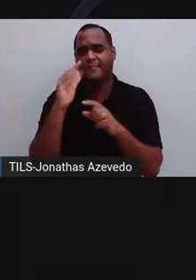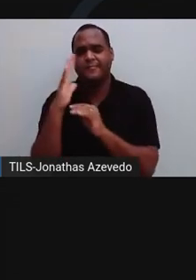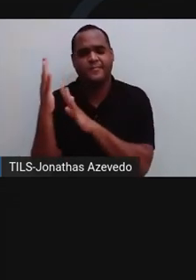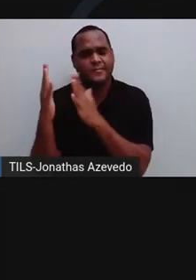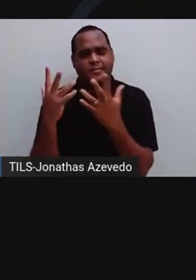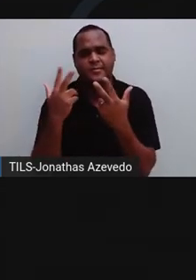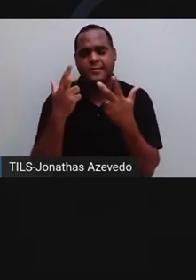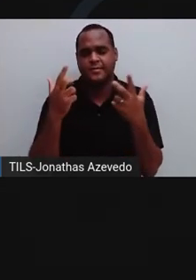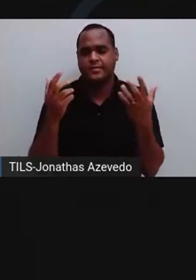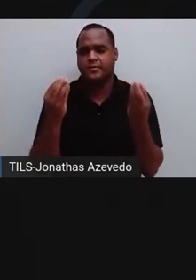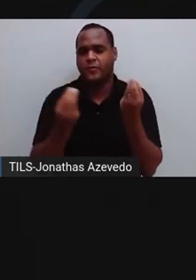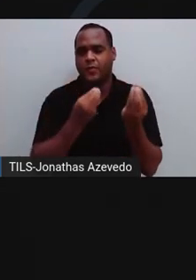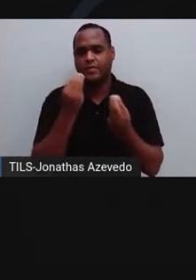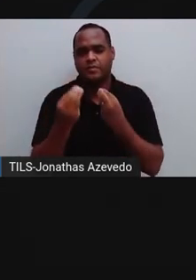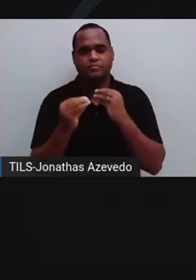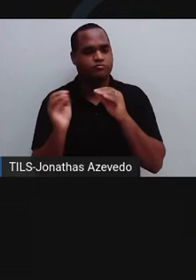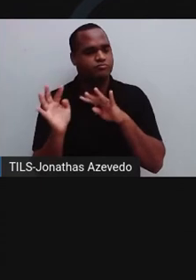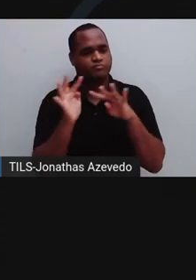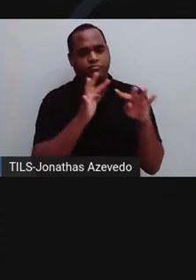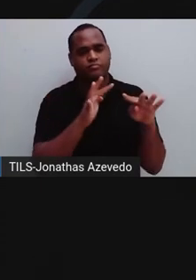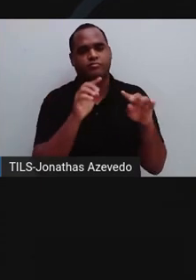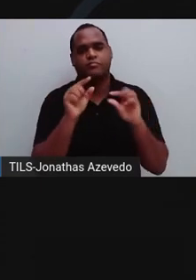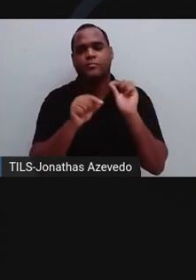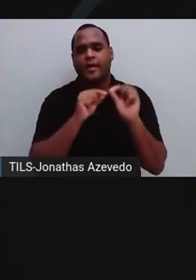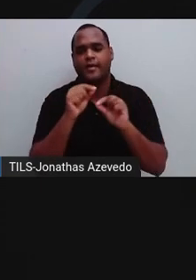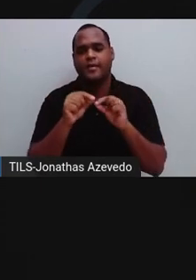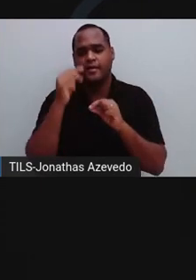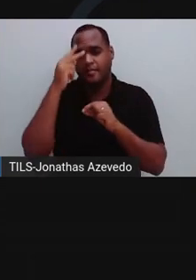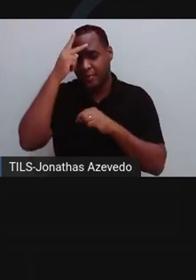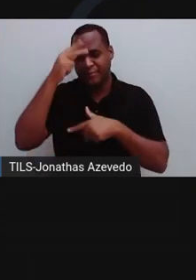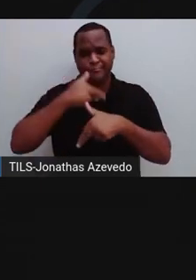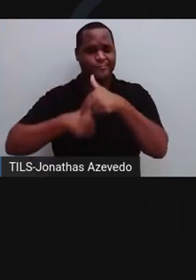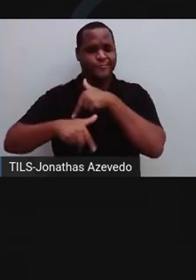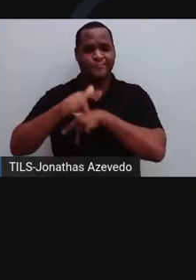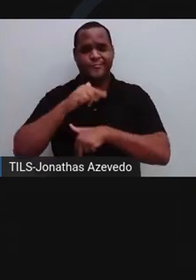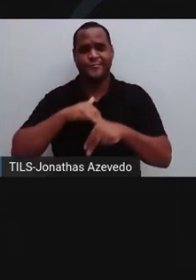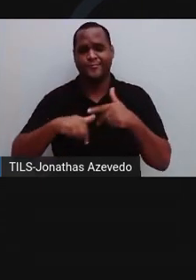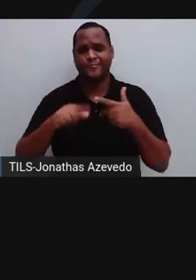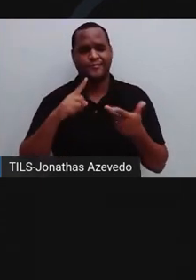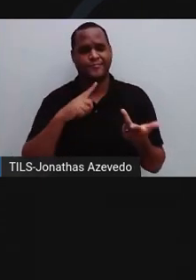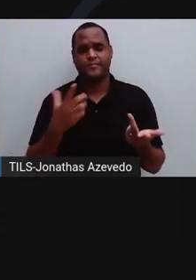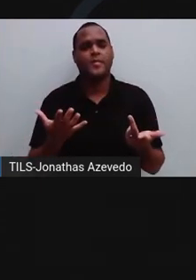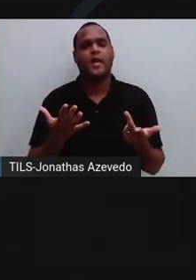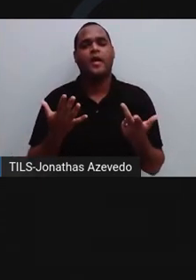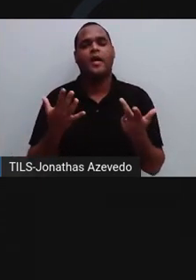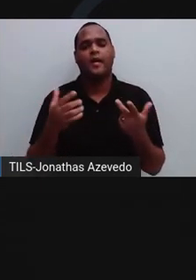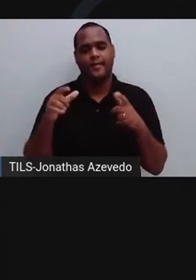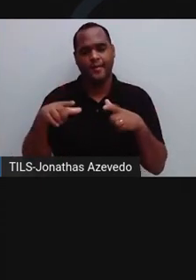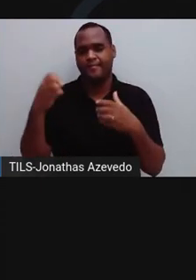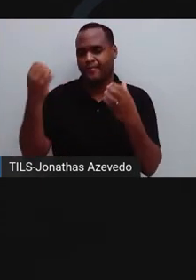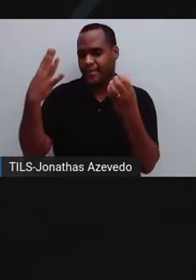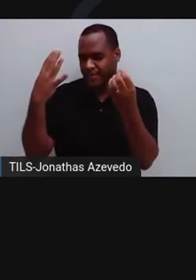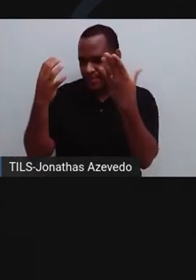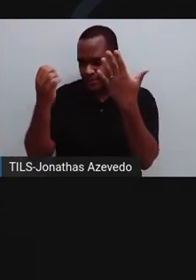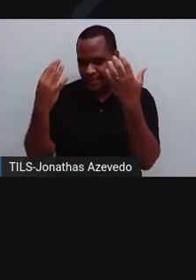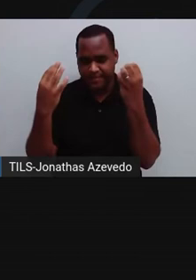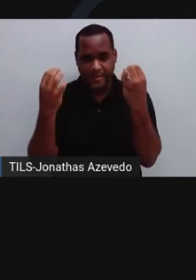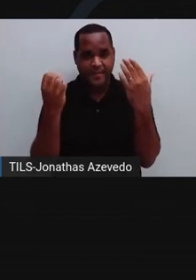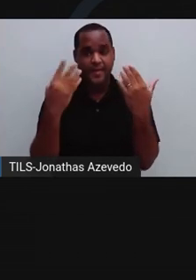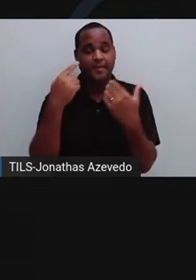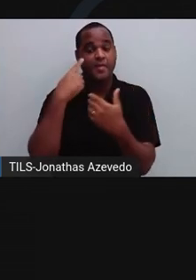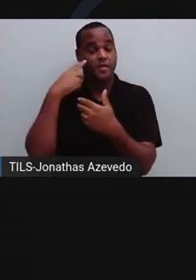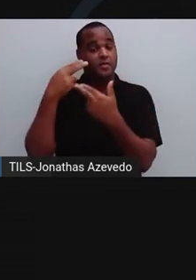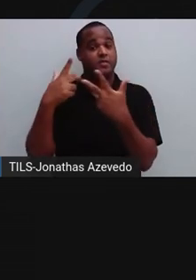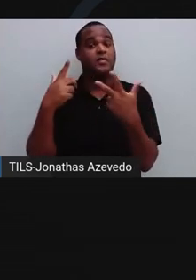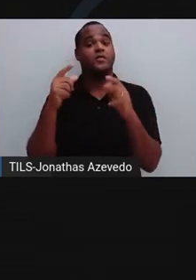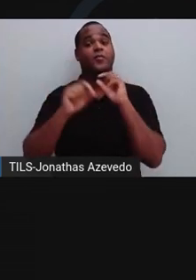exageradamente a atenção dos habitantes. A poluição luminosa é um tipo de poluição